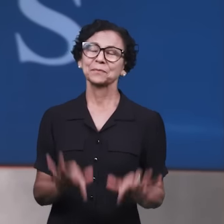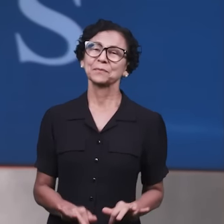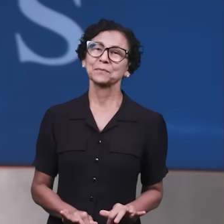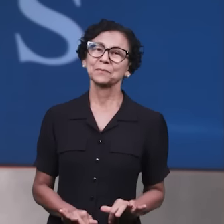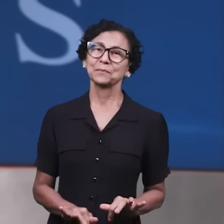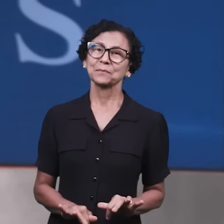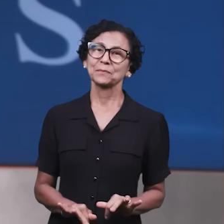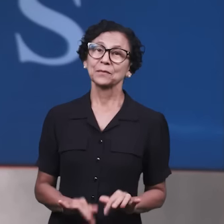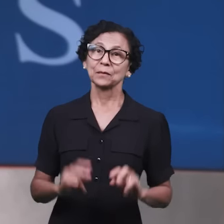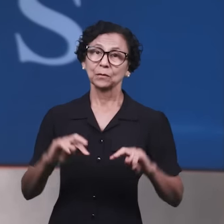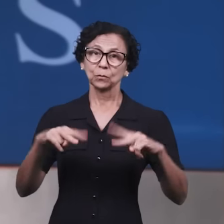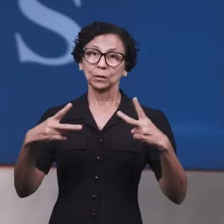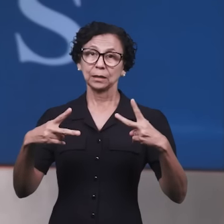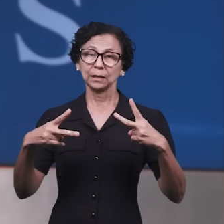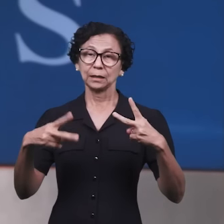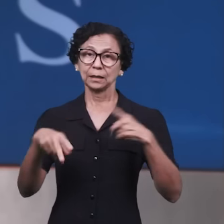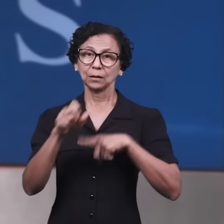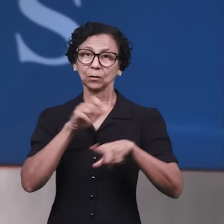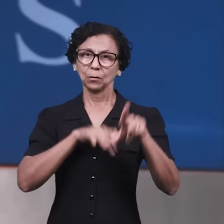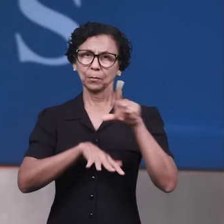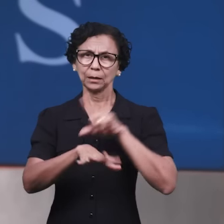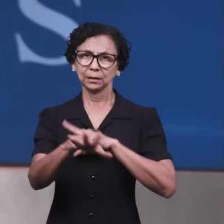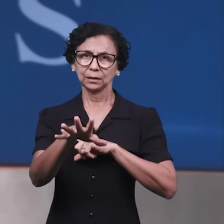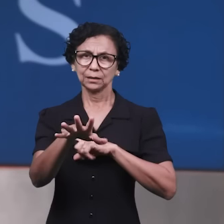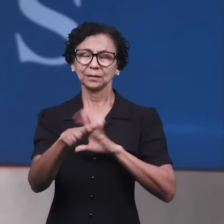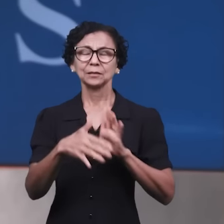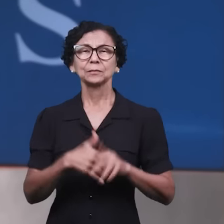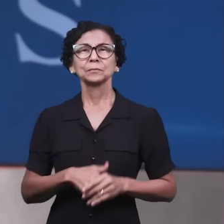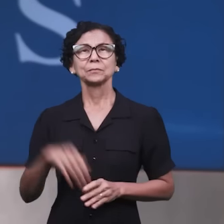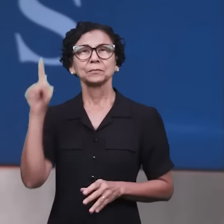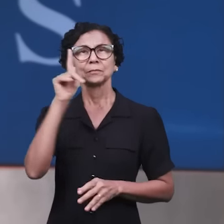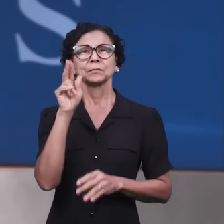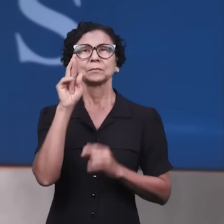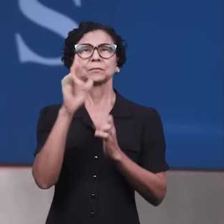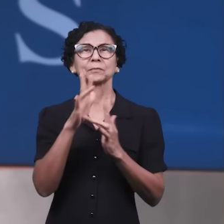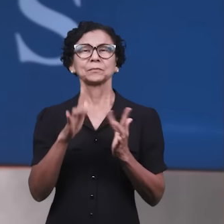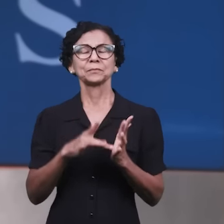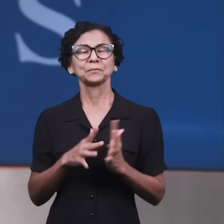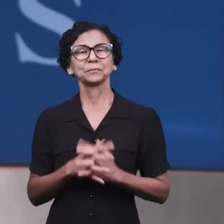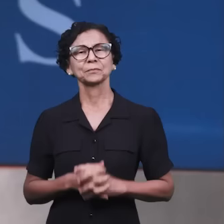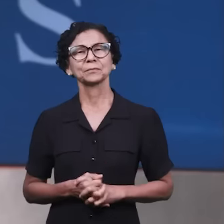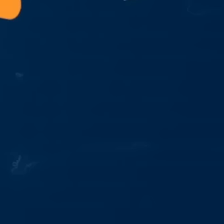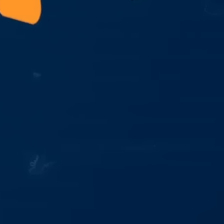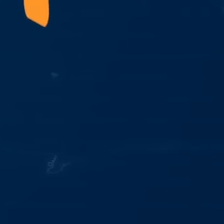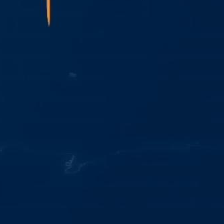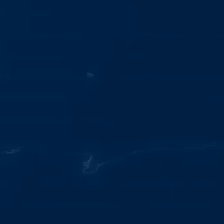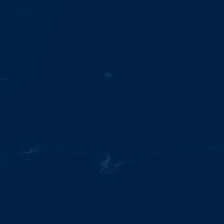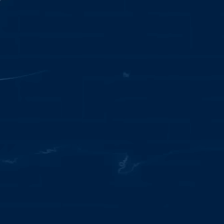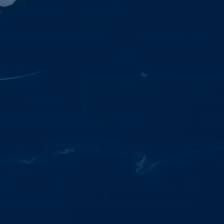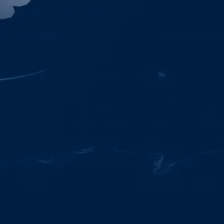E, ó, compartilhe o link aqui do Money News, hein? Compartilhe o link. A paz do Senhor Jesus. do Senhor